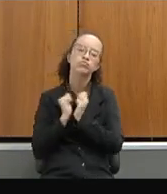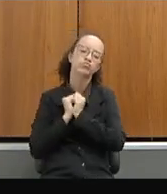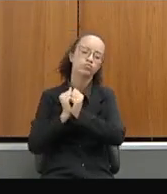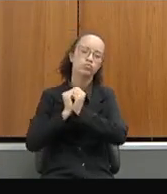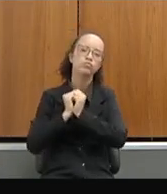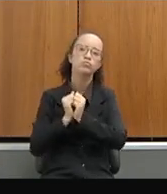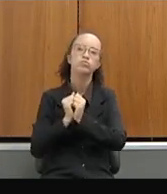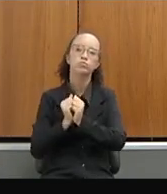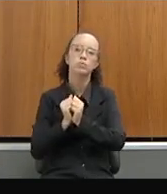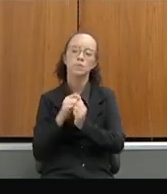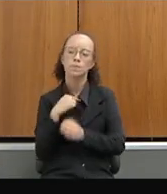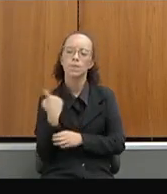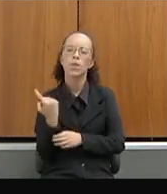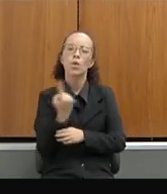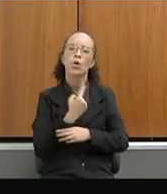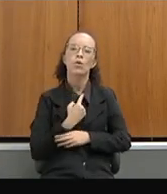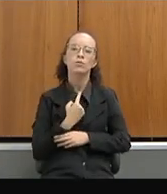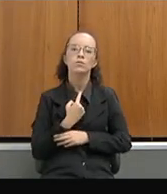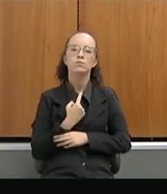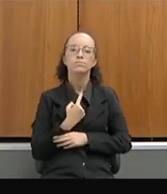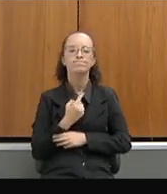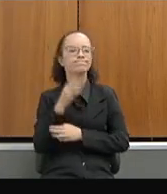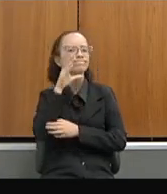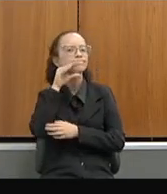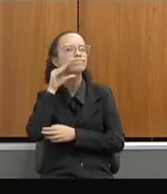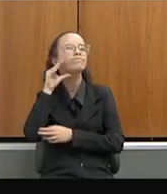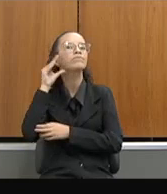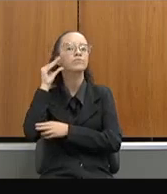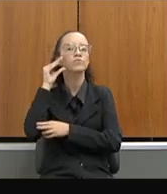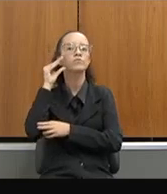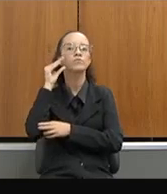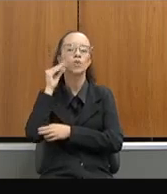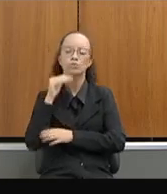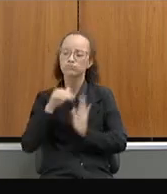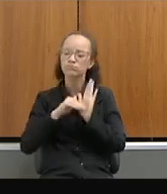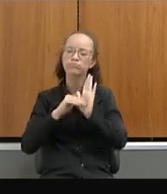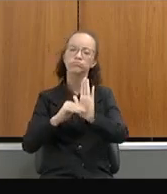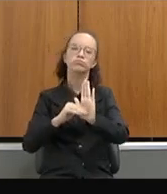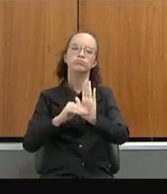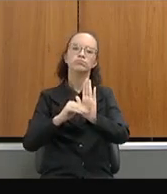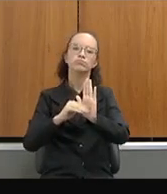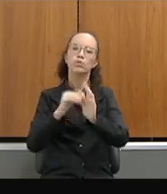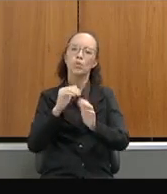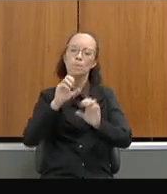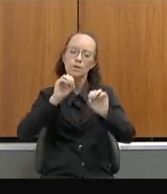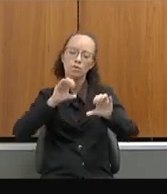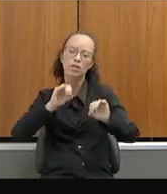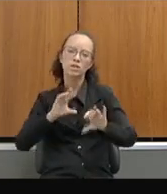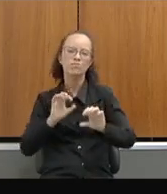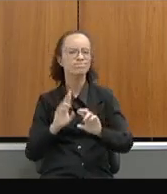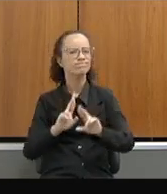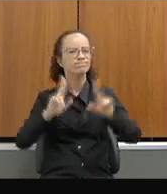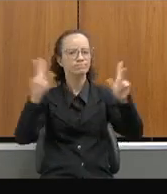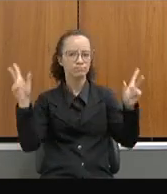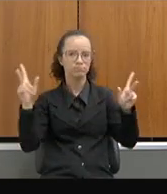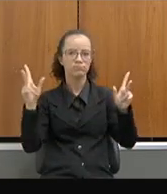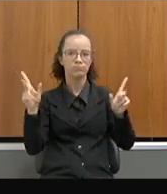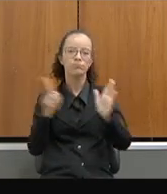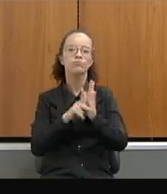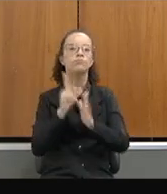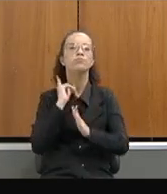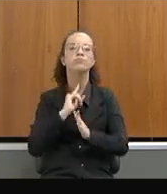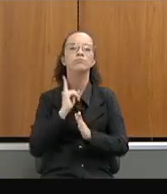somos aqui servidores, estamos em prol de fazer uma educação diferenciada nesse nosso estado.